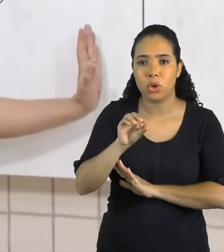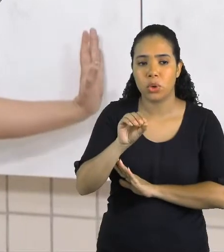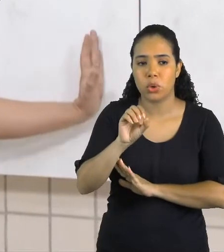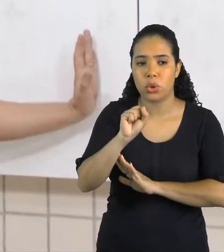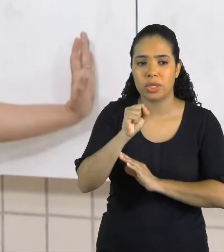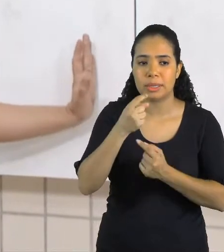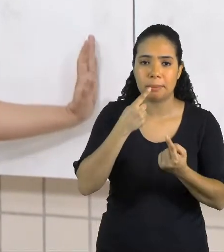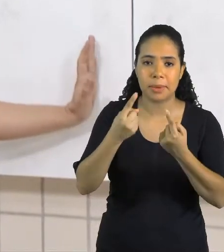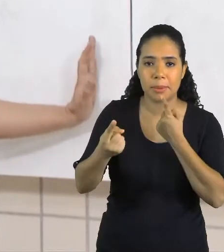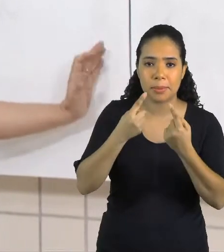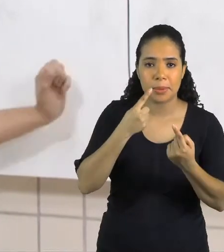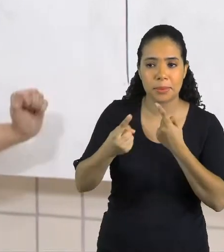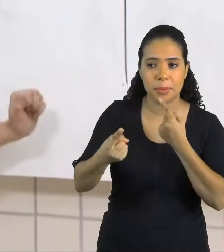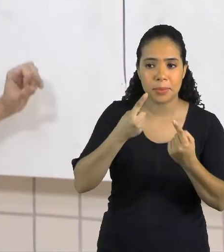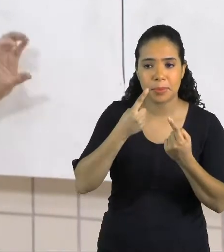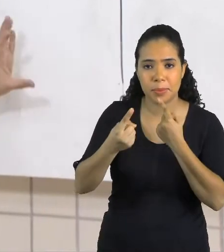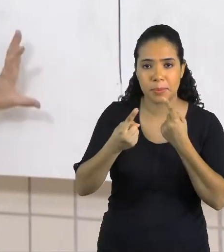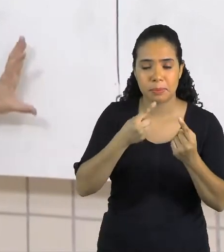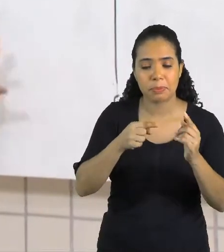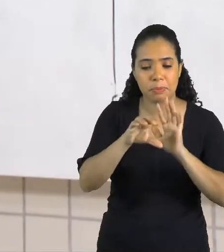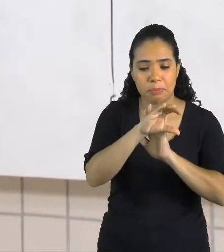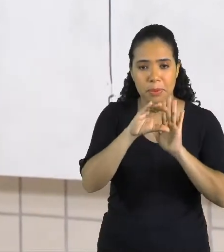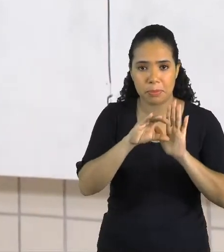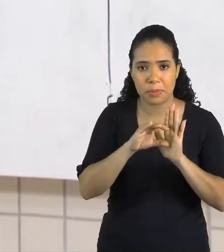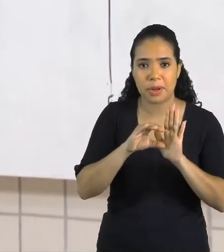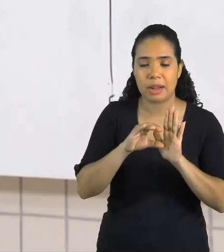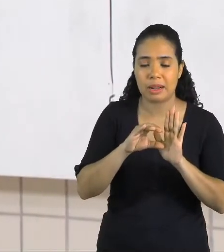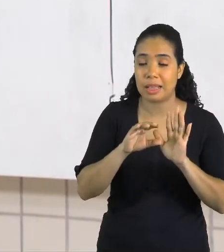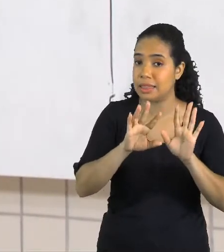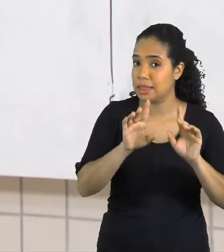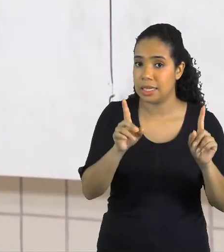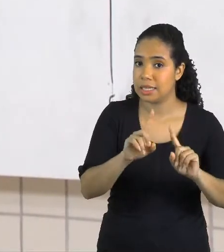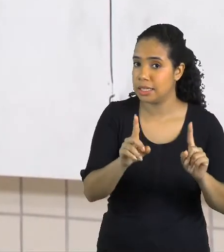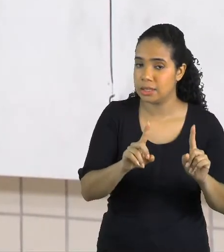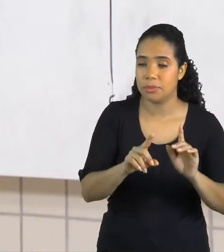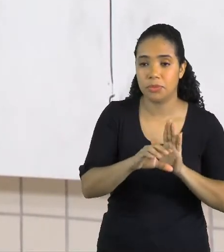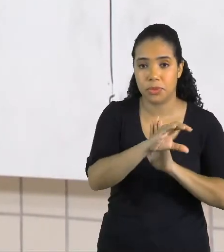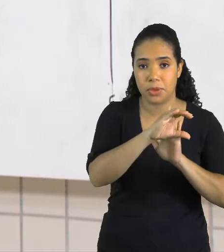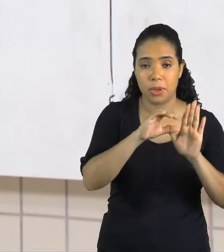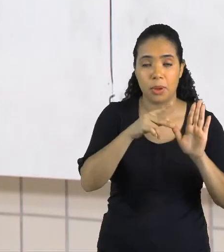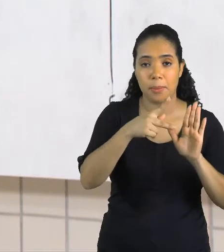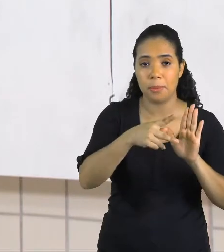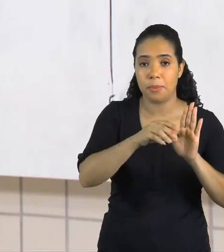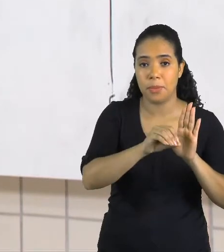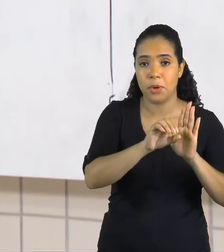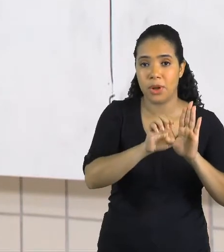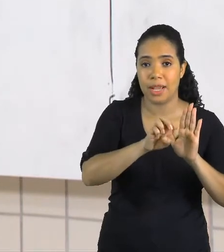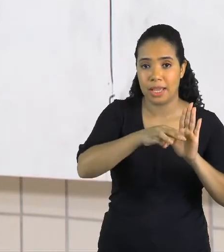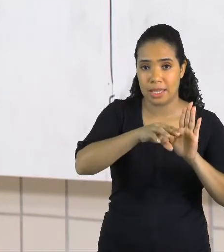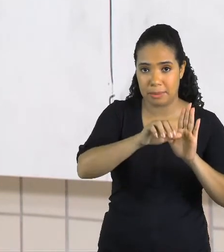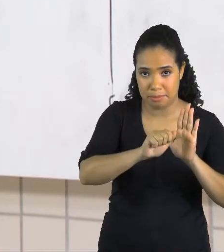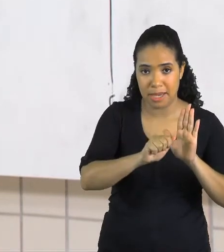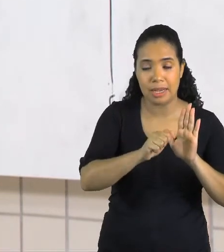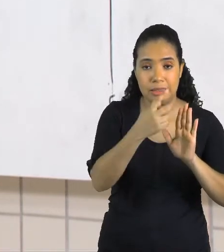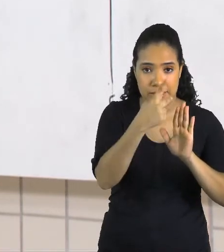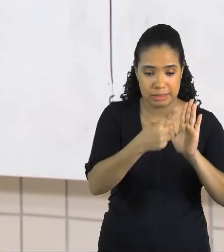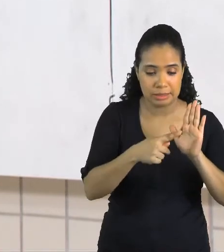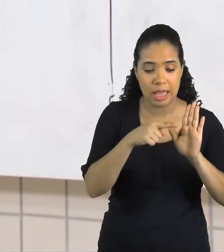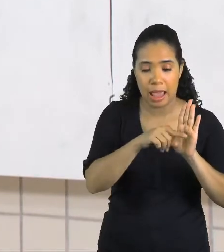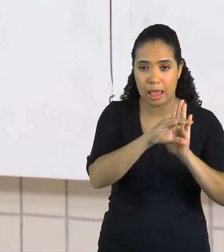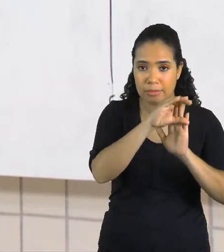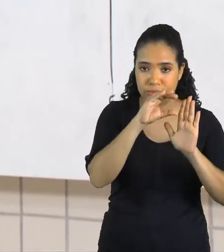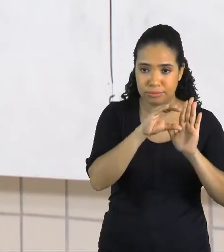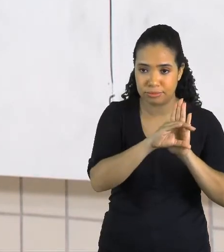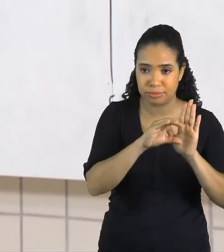até o final, até a margem. Não. O poema é um verso em cada linha. Então, o verso é a linha do poema. A